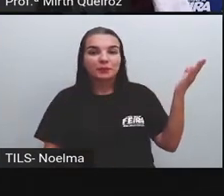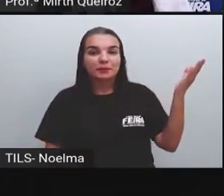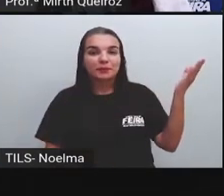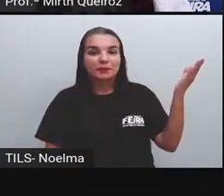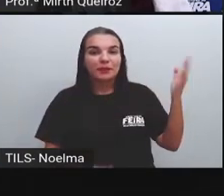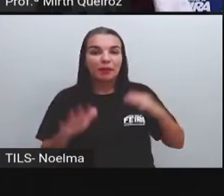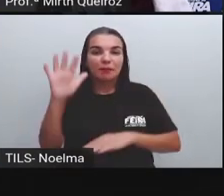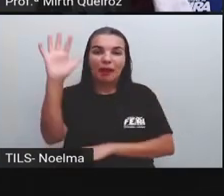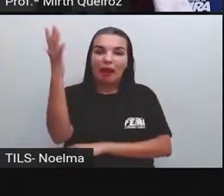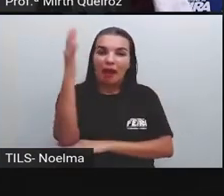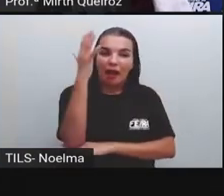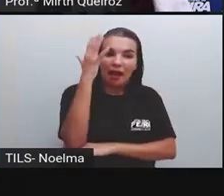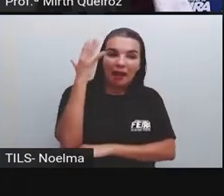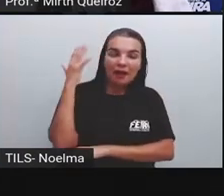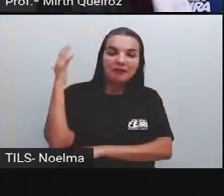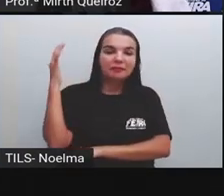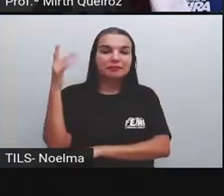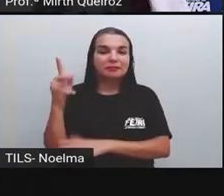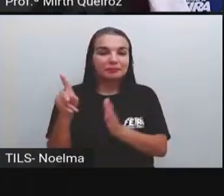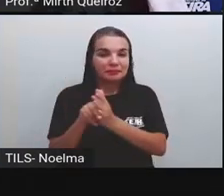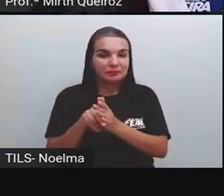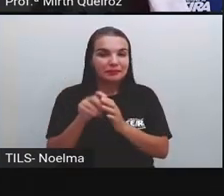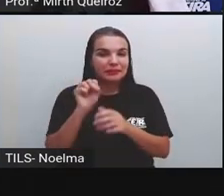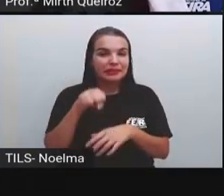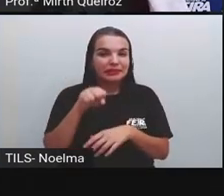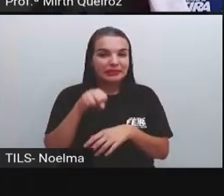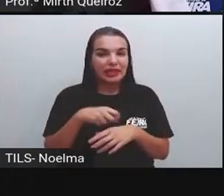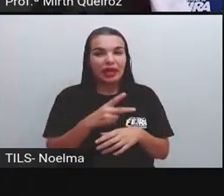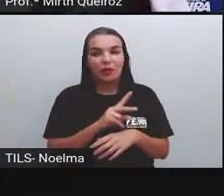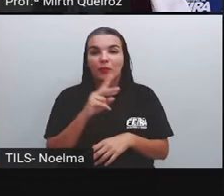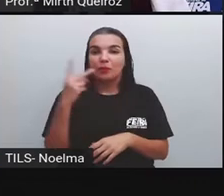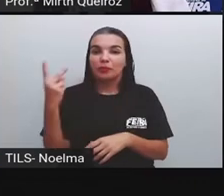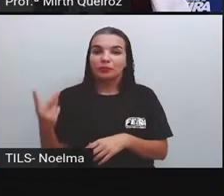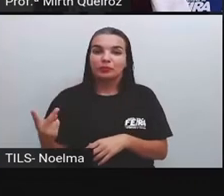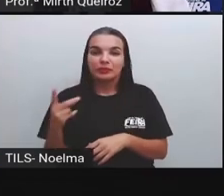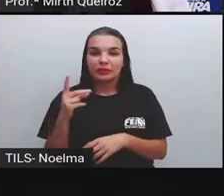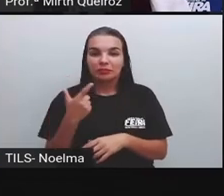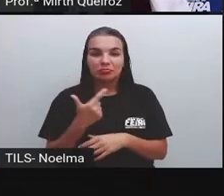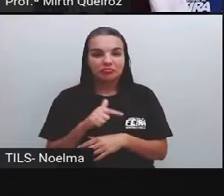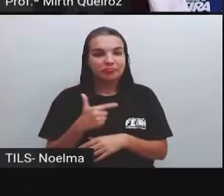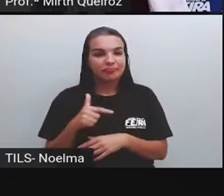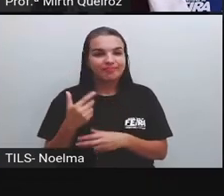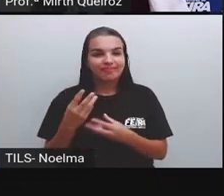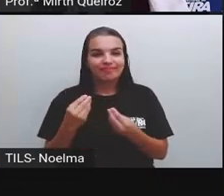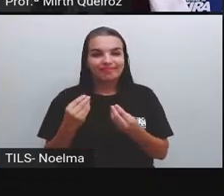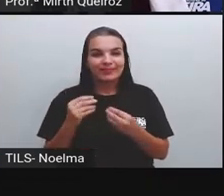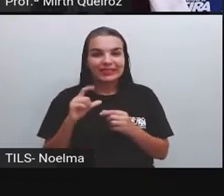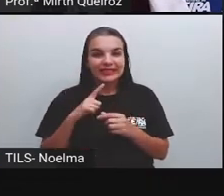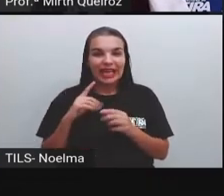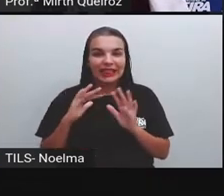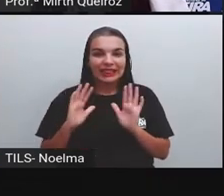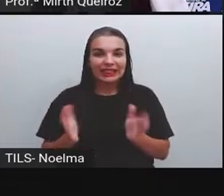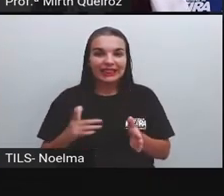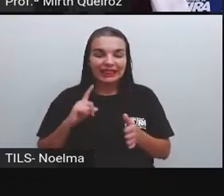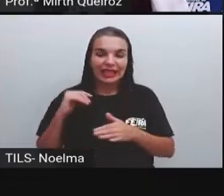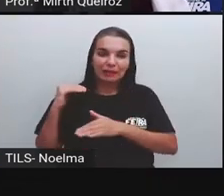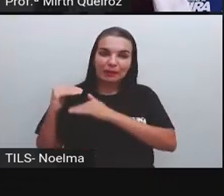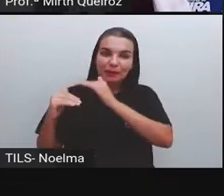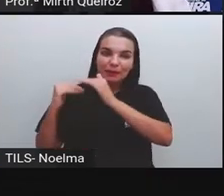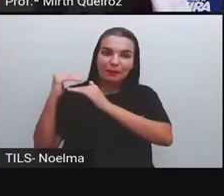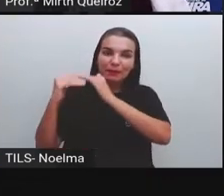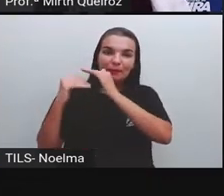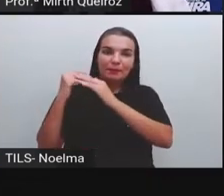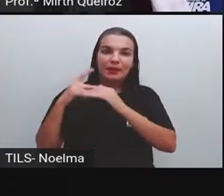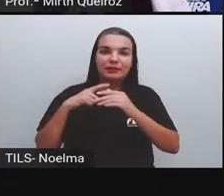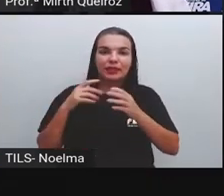De plantas, né? De vegetação natural, do que na segunda imagem, né? Que já está mais desenvolvido, né? A gente tem aí